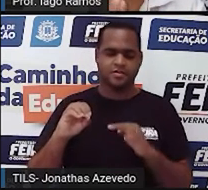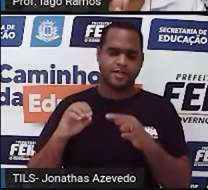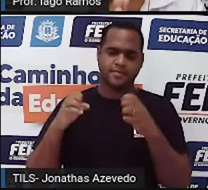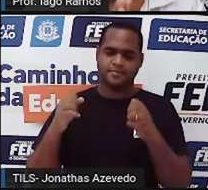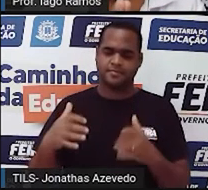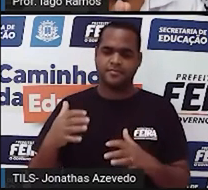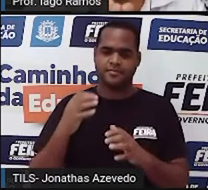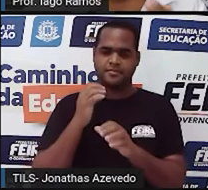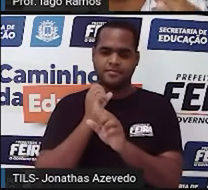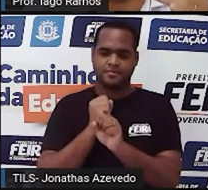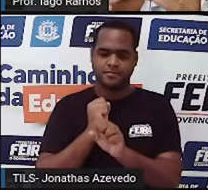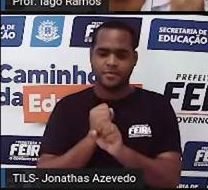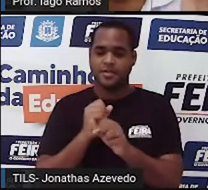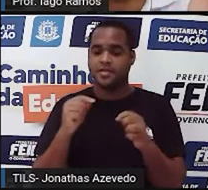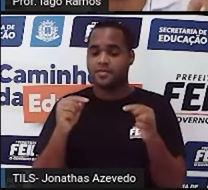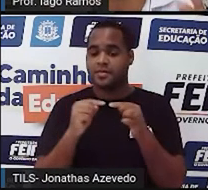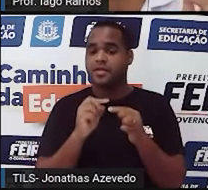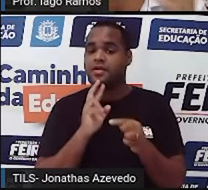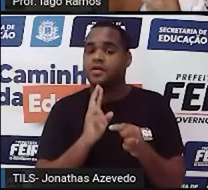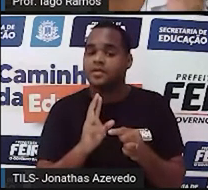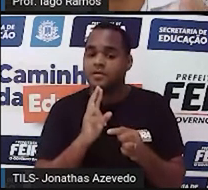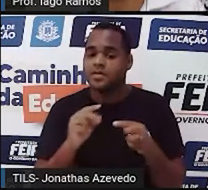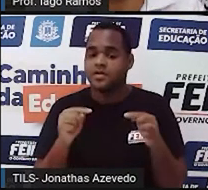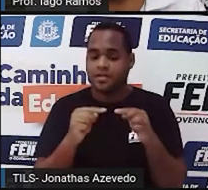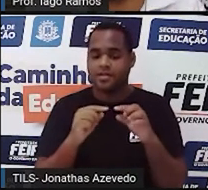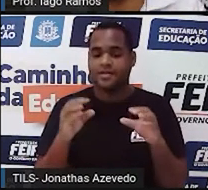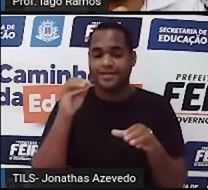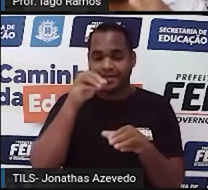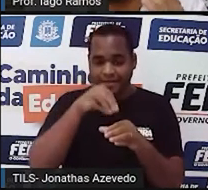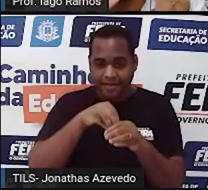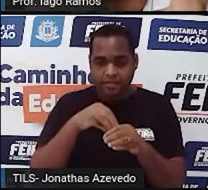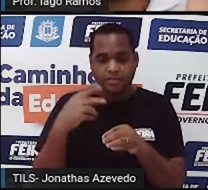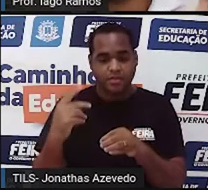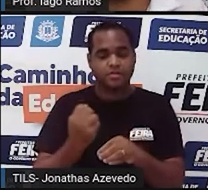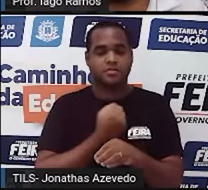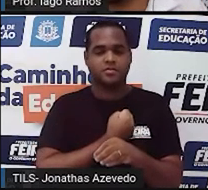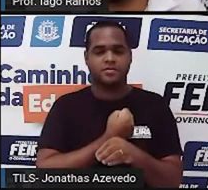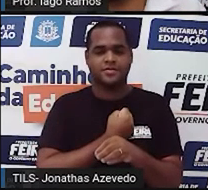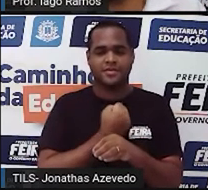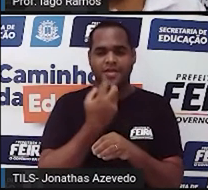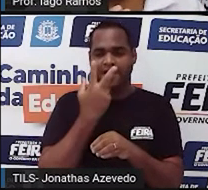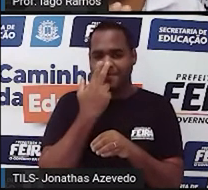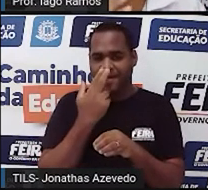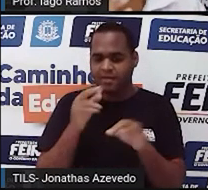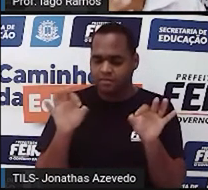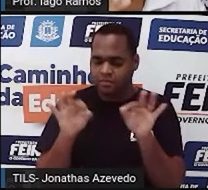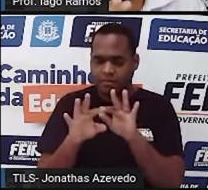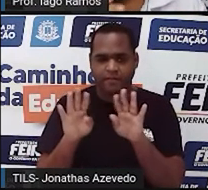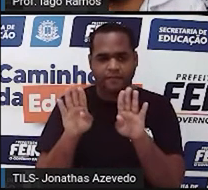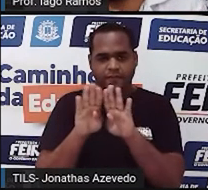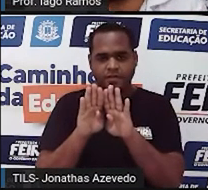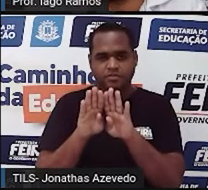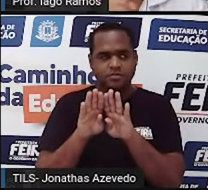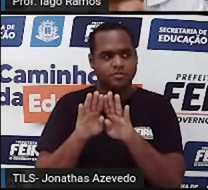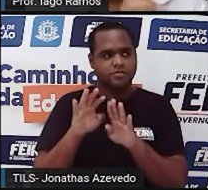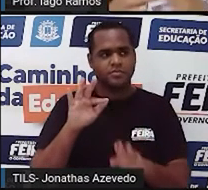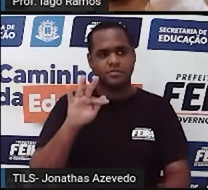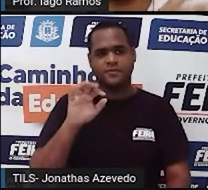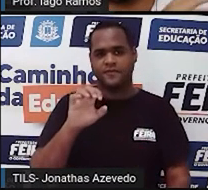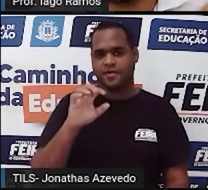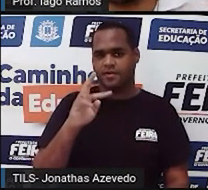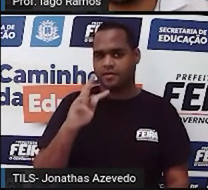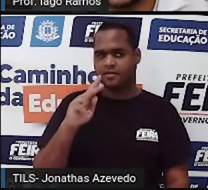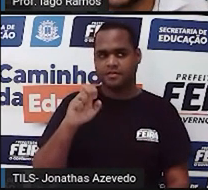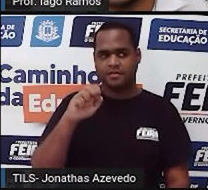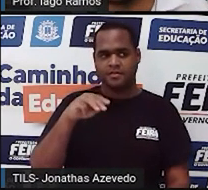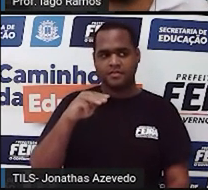resultado continua dentro daquele tipo de número. É fechado para aquele tipo de número. Se você soma dois ou